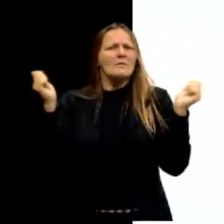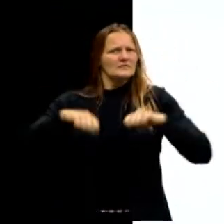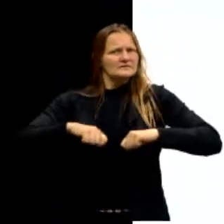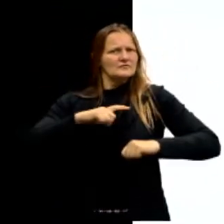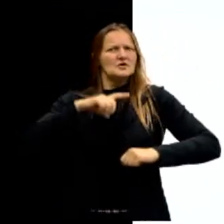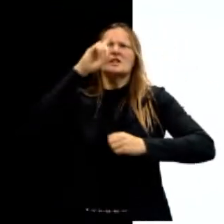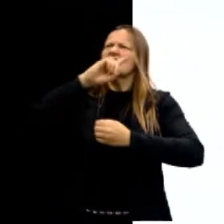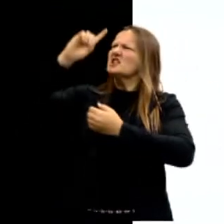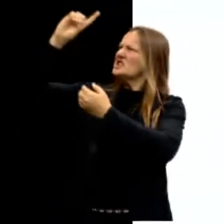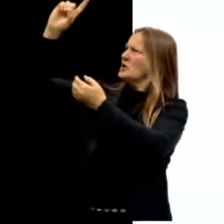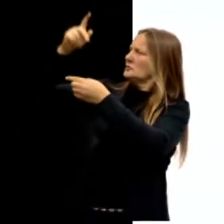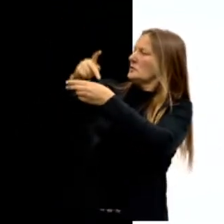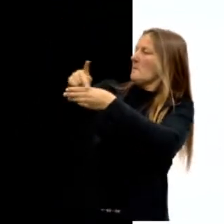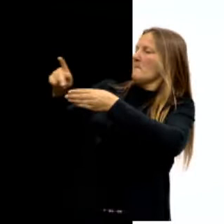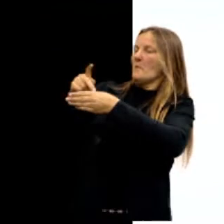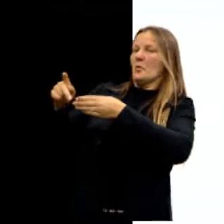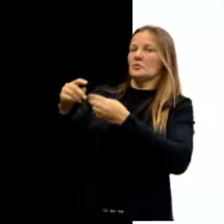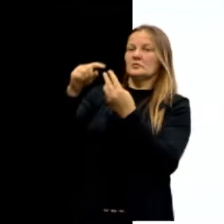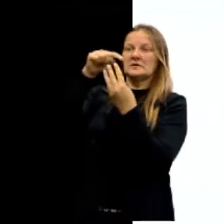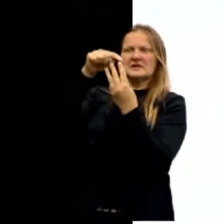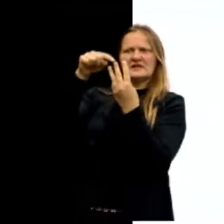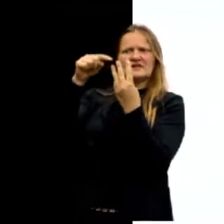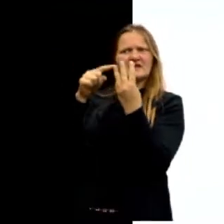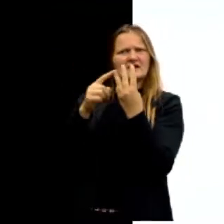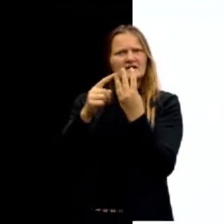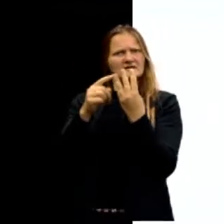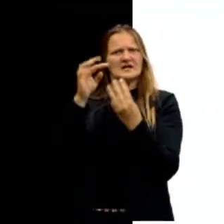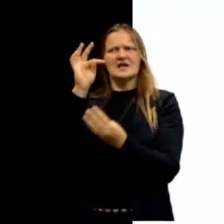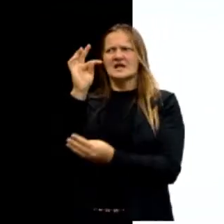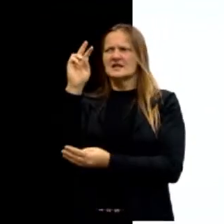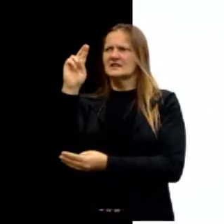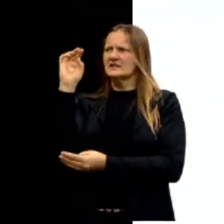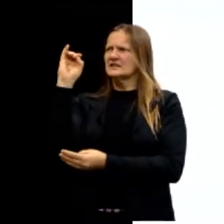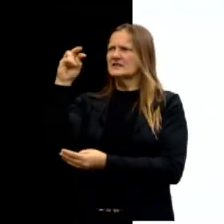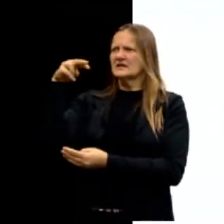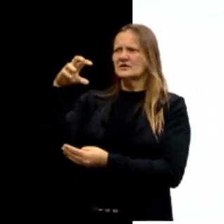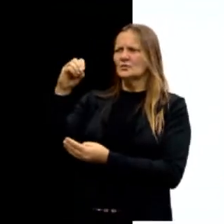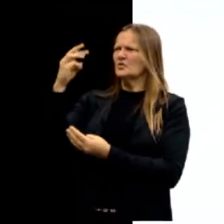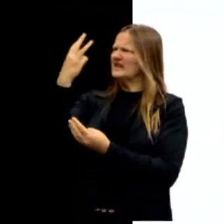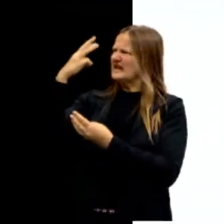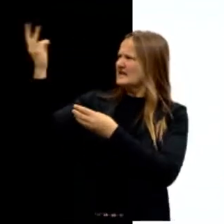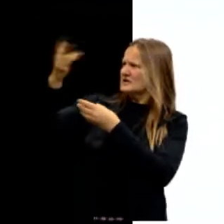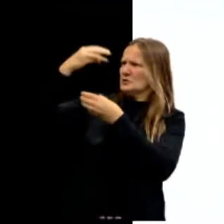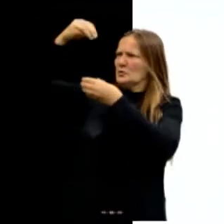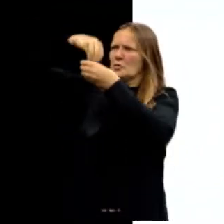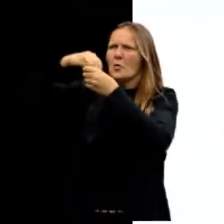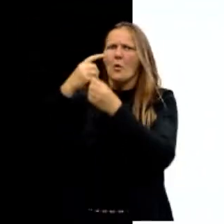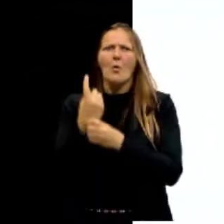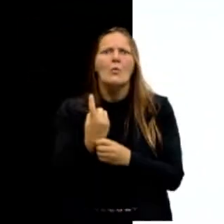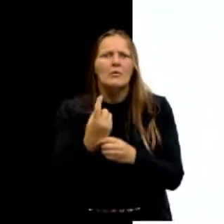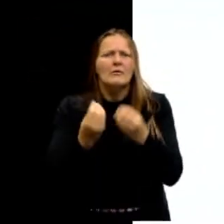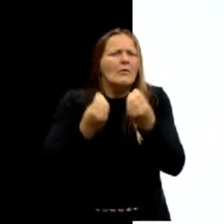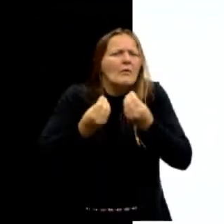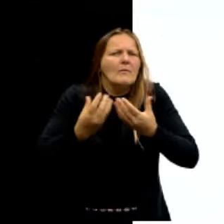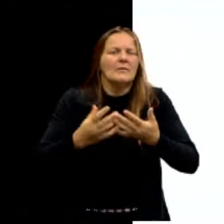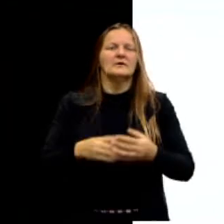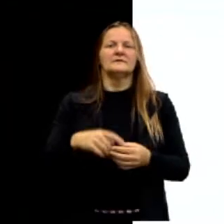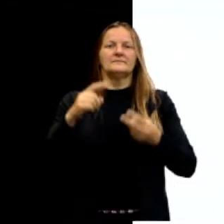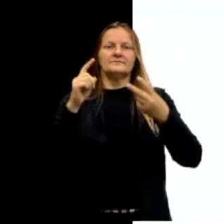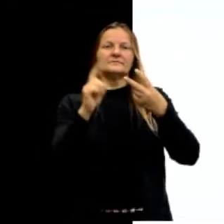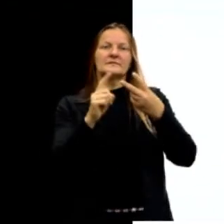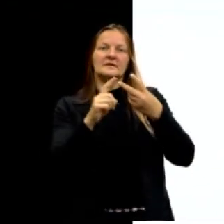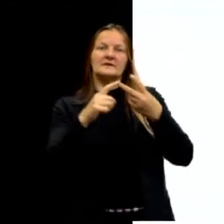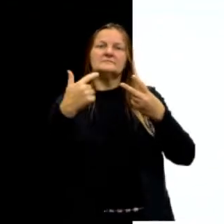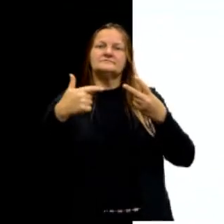Deus ser uno e trino, que é difícil, três Deus, um só. A segunda modalidade é